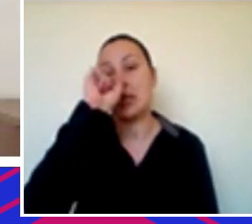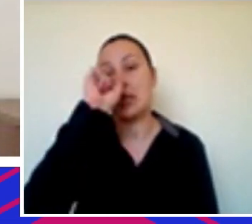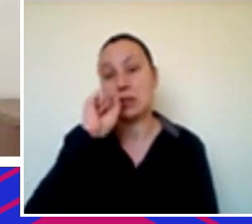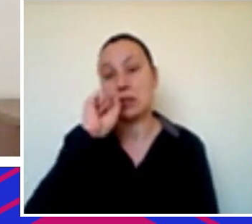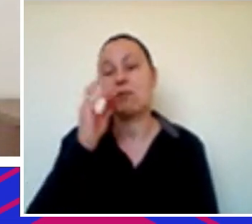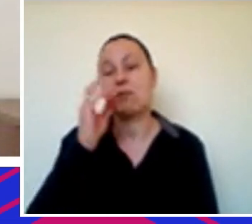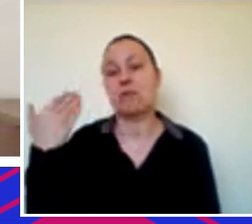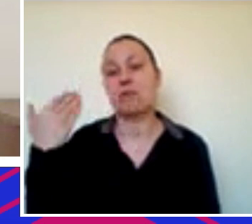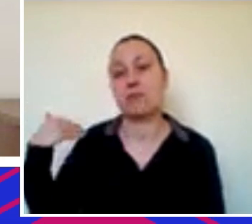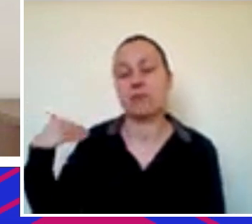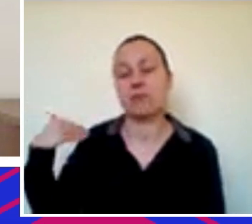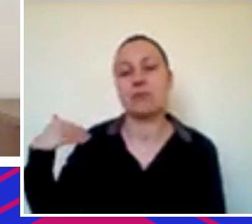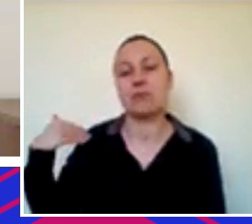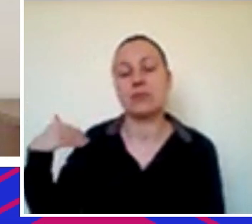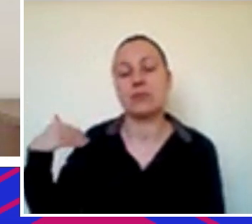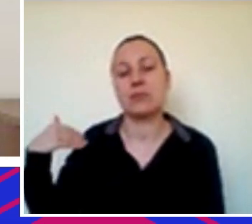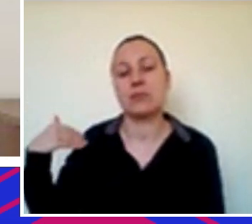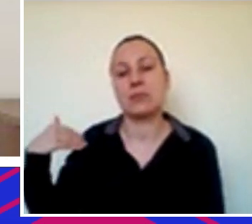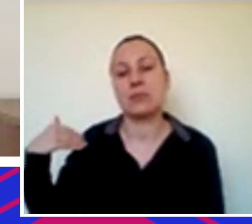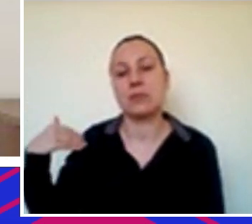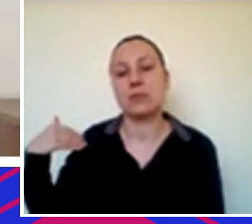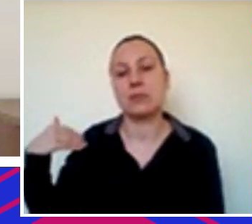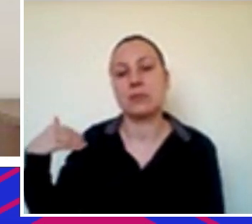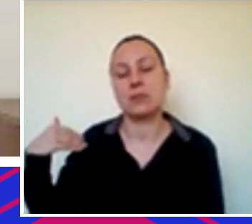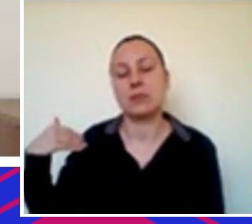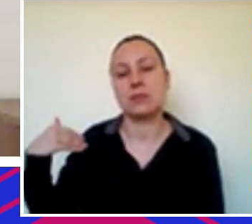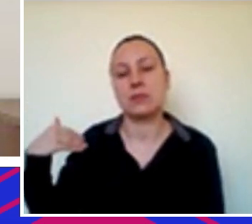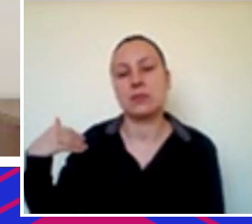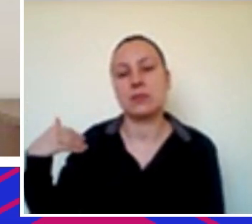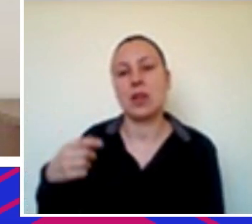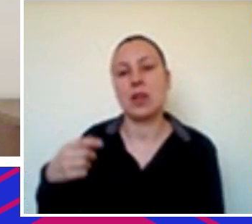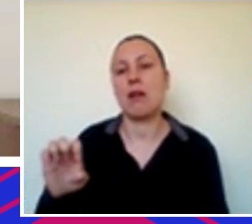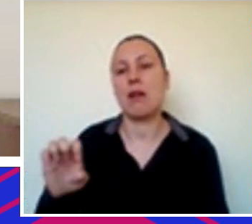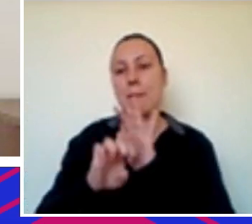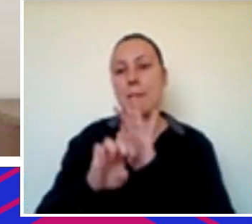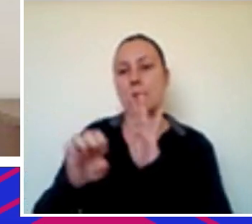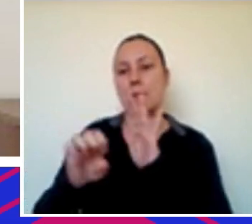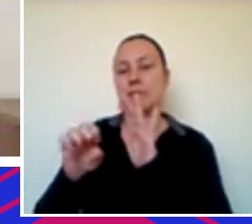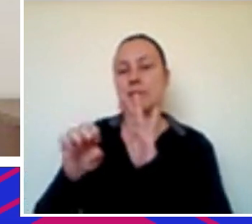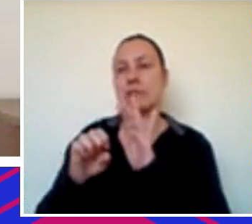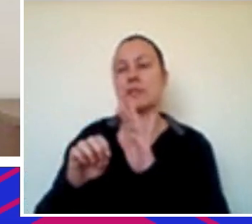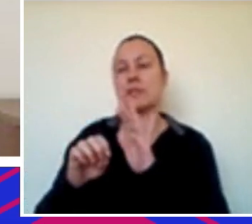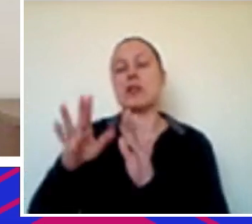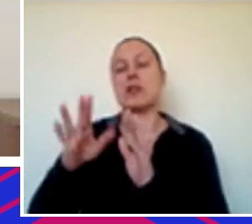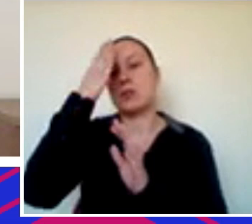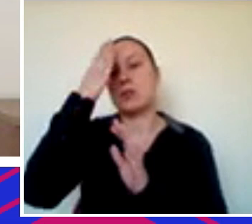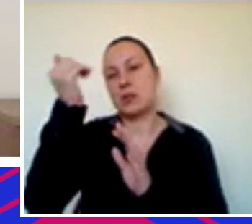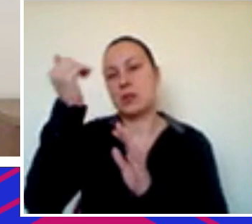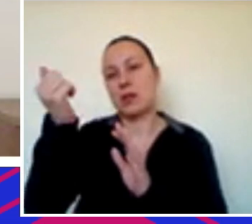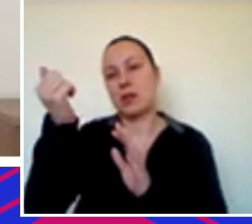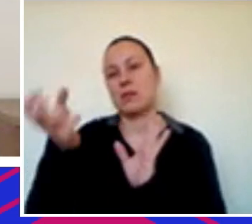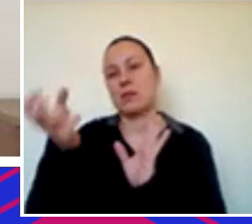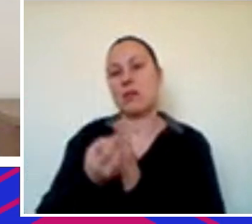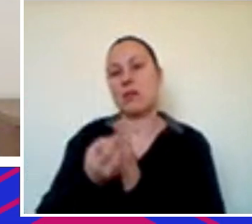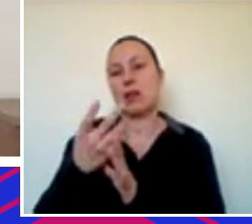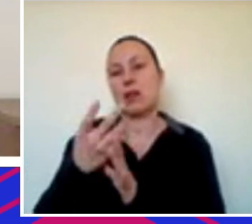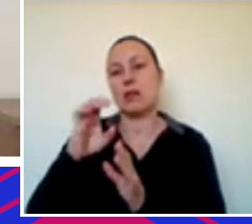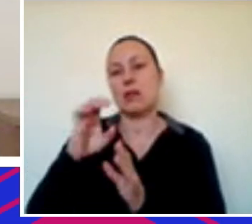passados é que uma quantidade de empresas de muito sucesso que são criadas durante crises